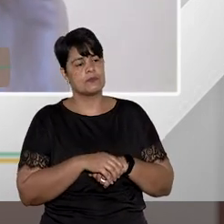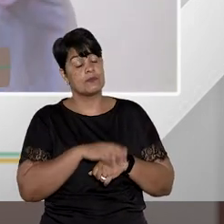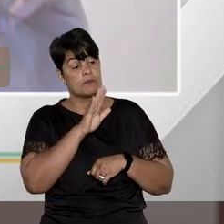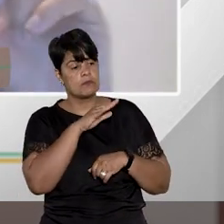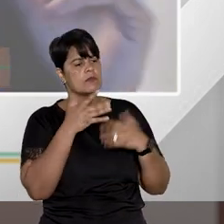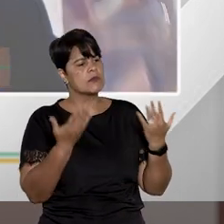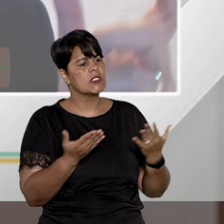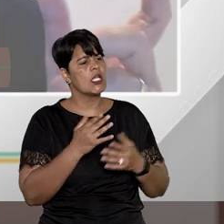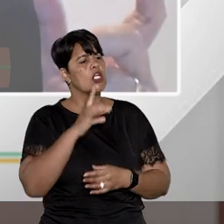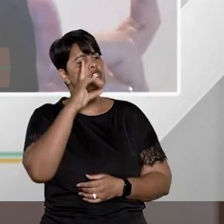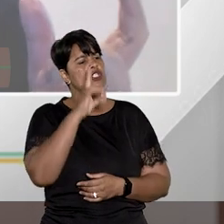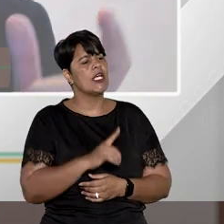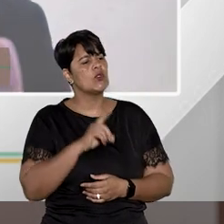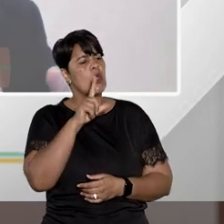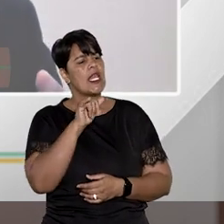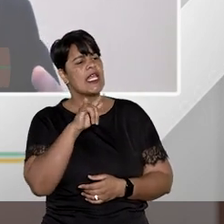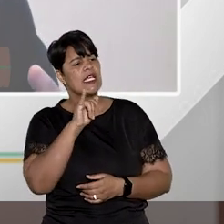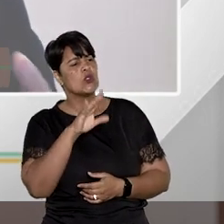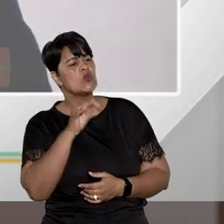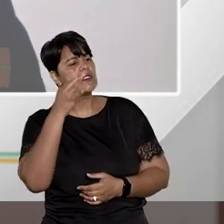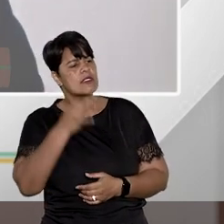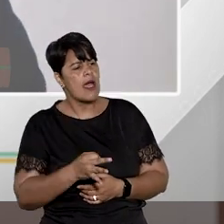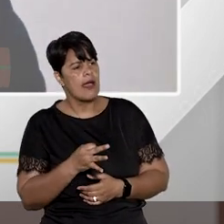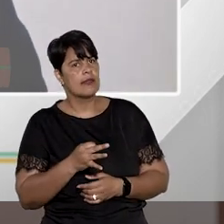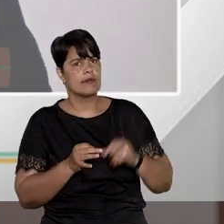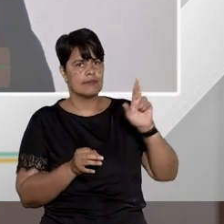você fala direito líquido e certo, a pessoa